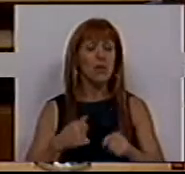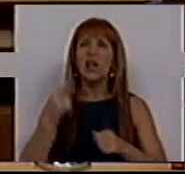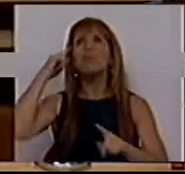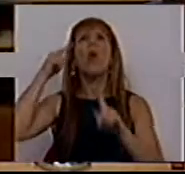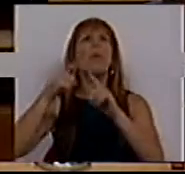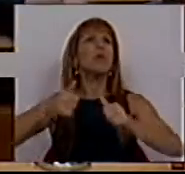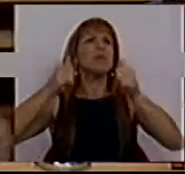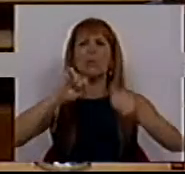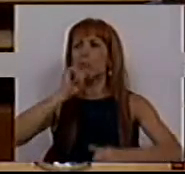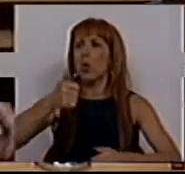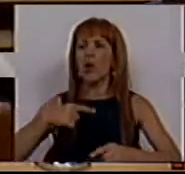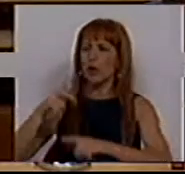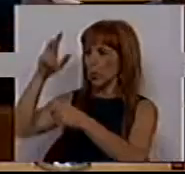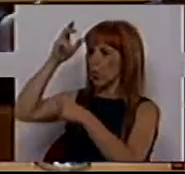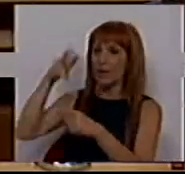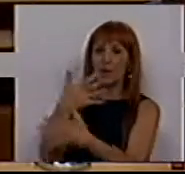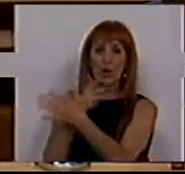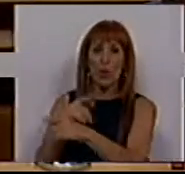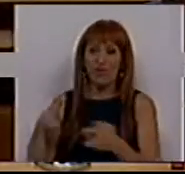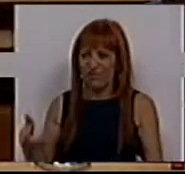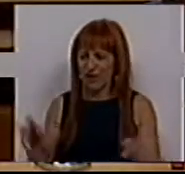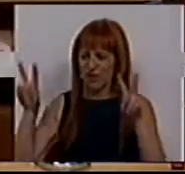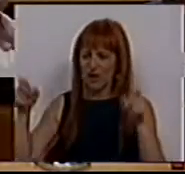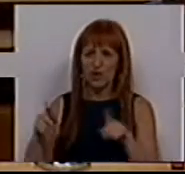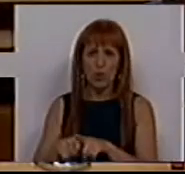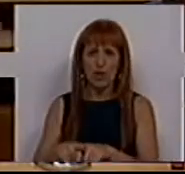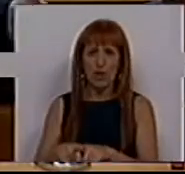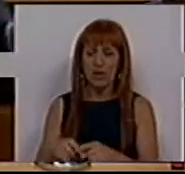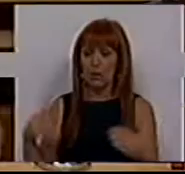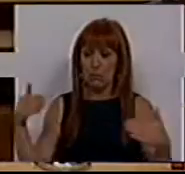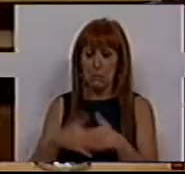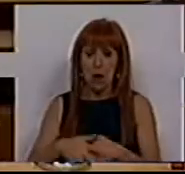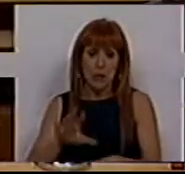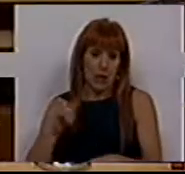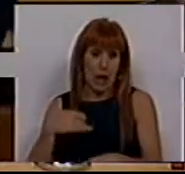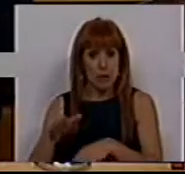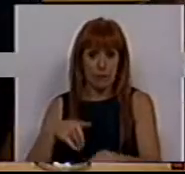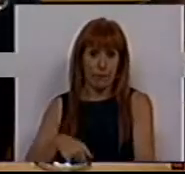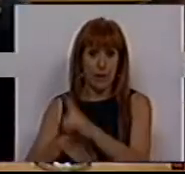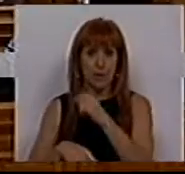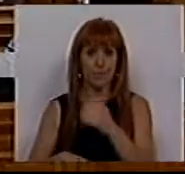boas intenções morreram num inferno, e num inferno que teve uma certidão lavrada pelo CDS.